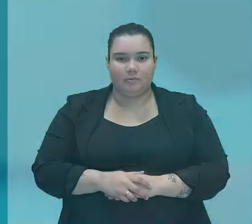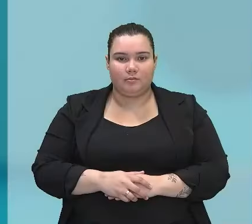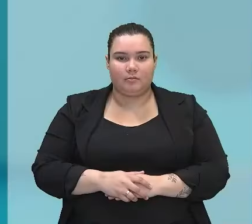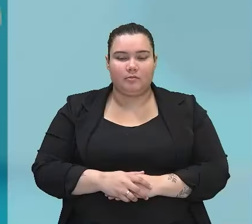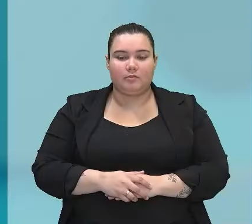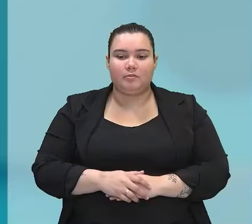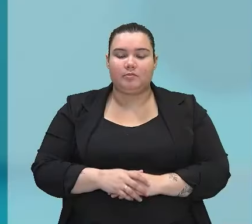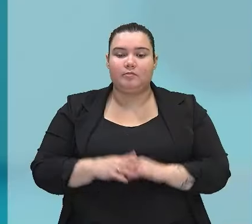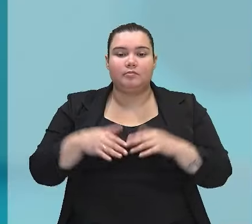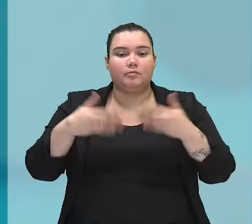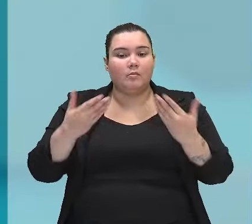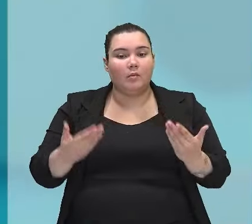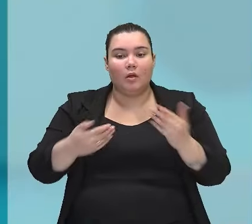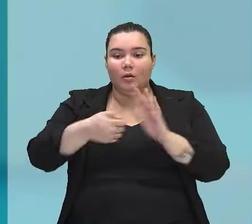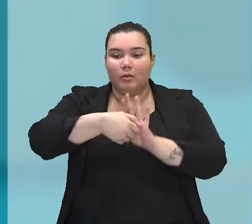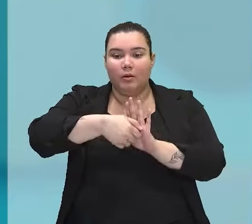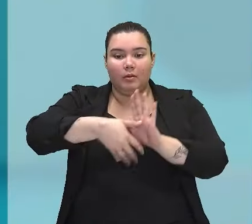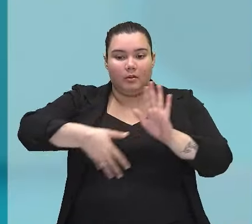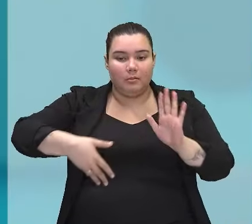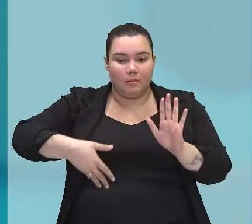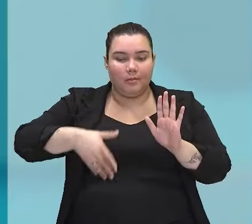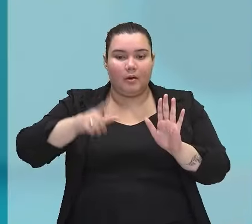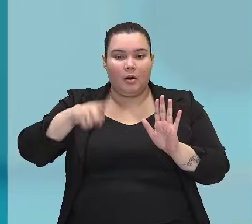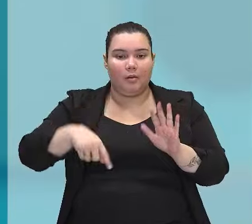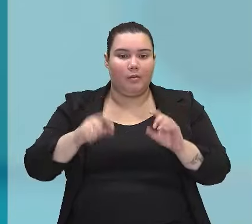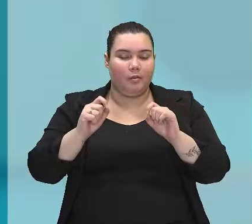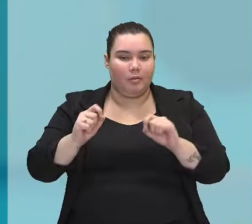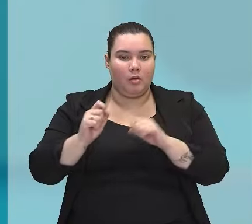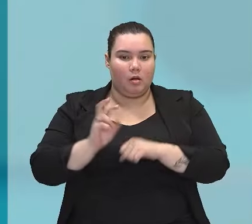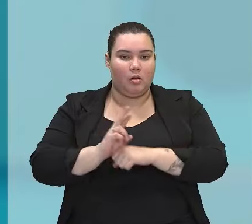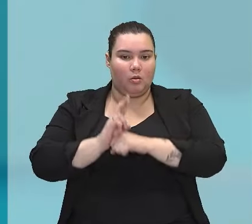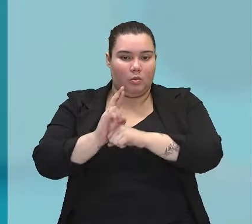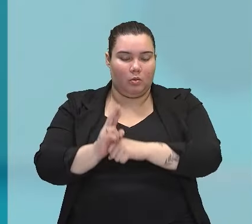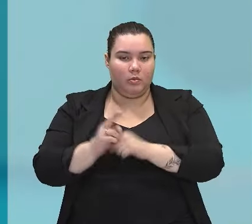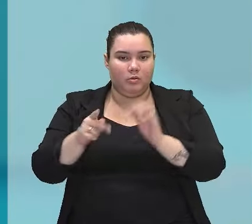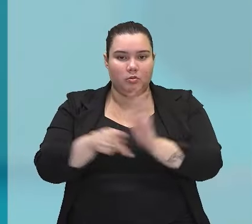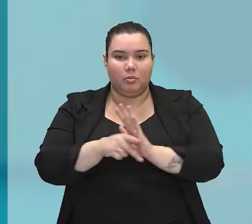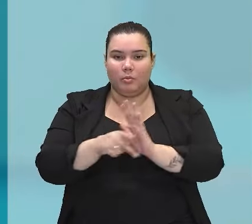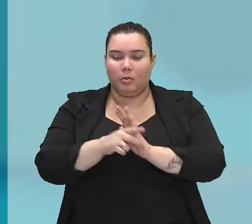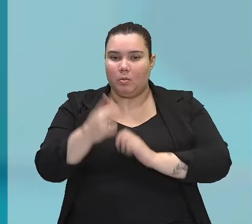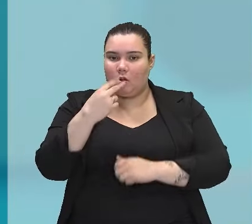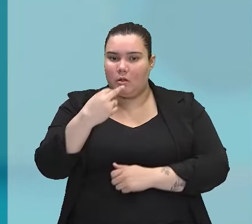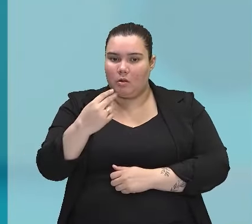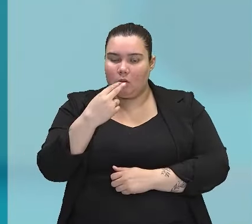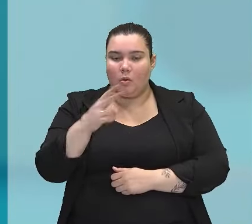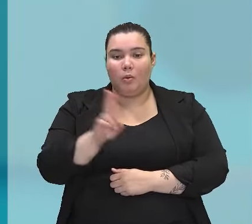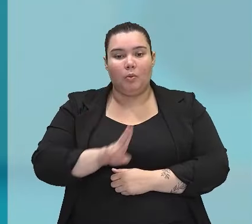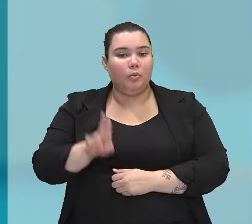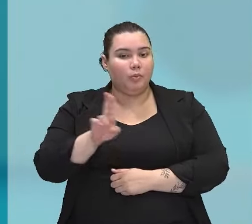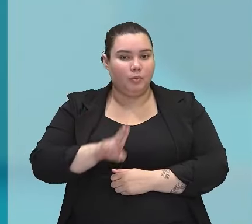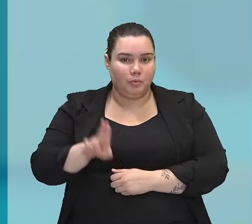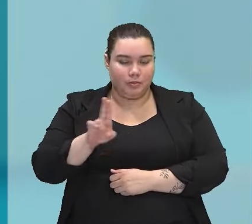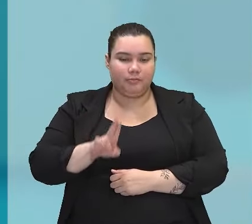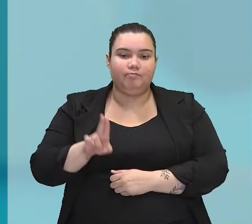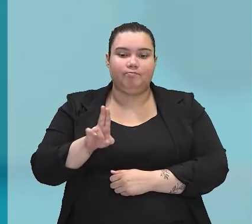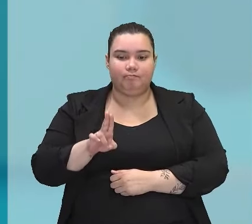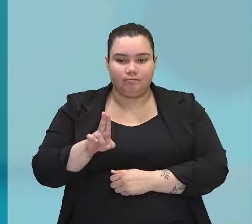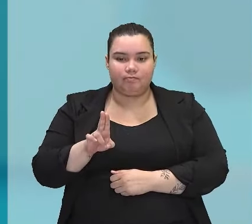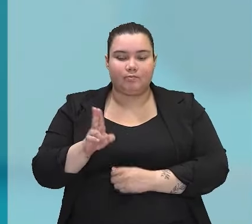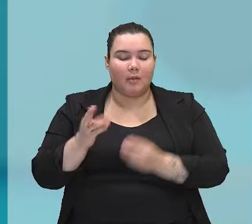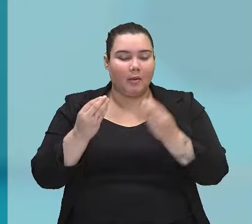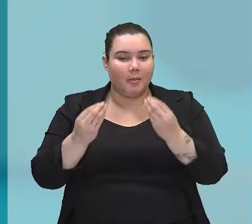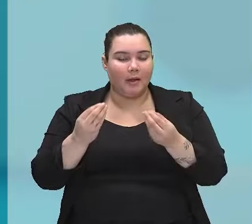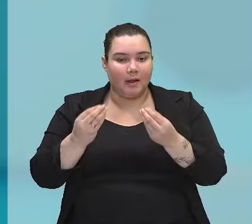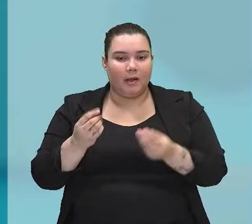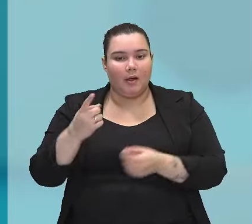As figuras de linguagem são recursos da nossa língua que nós utilizamos exatamente para